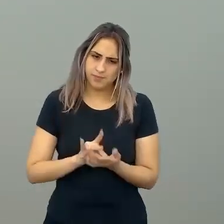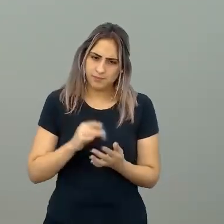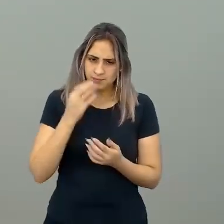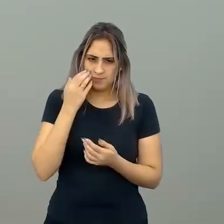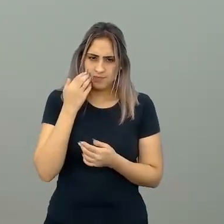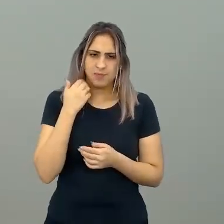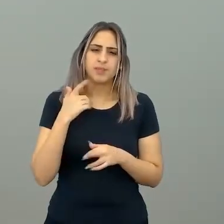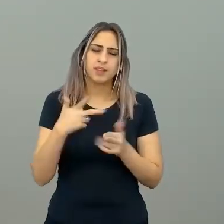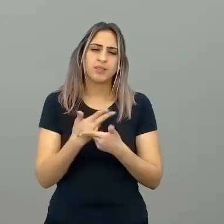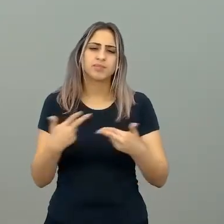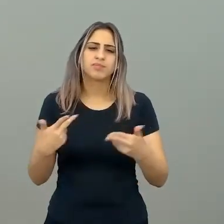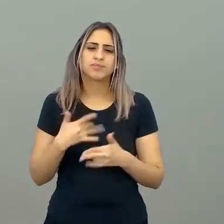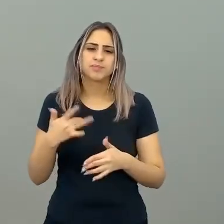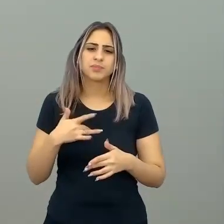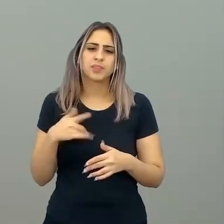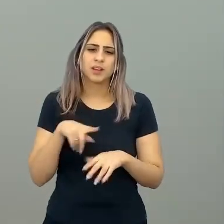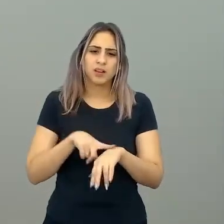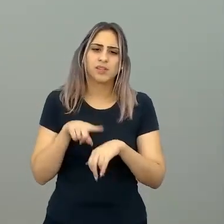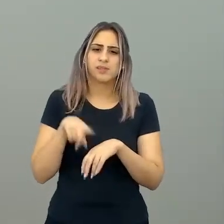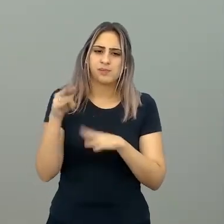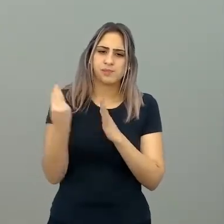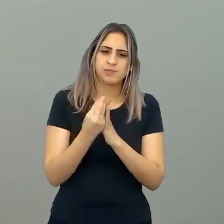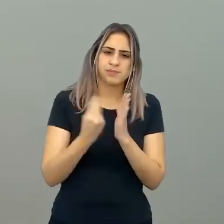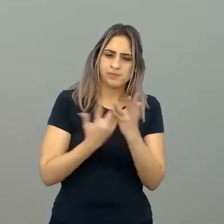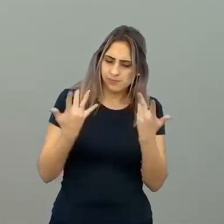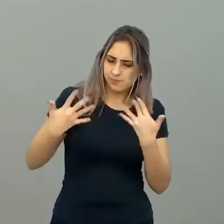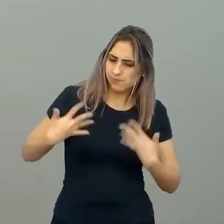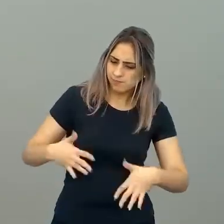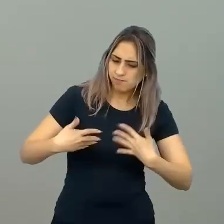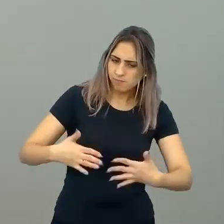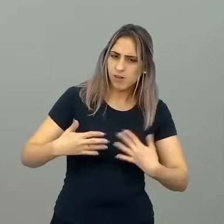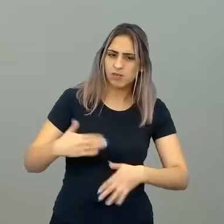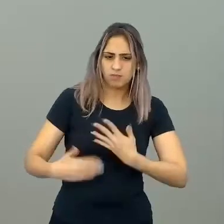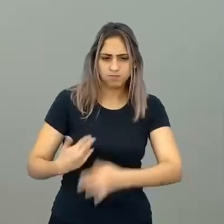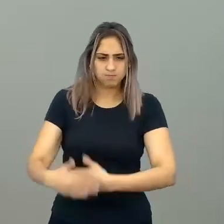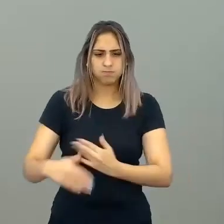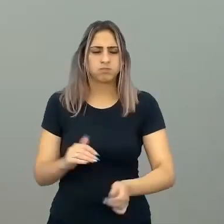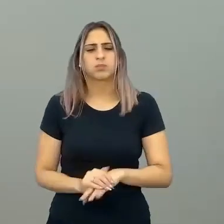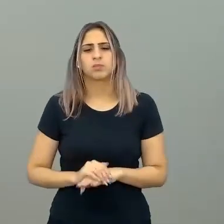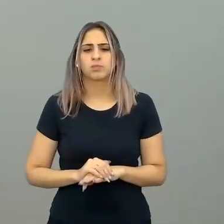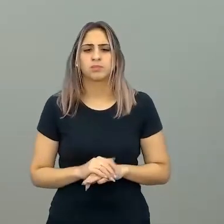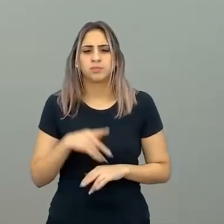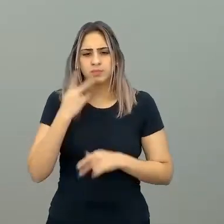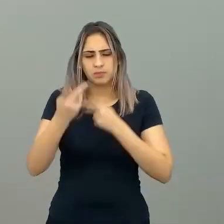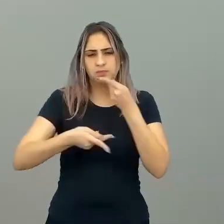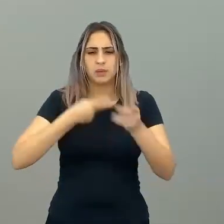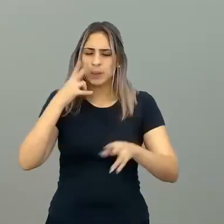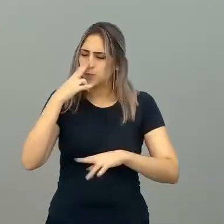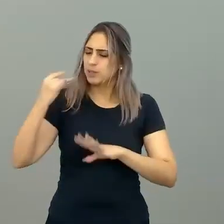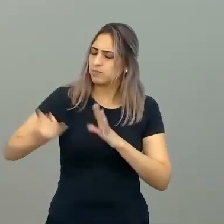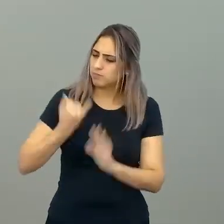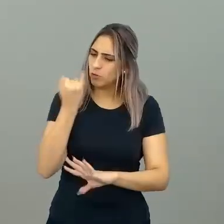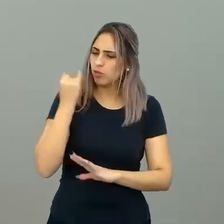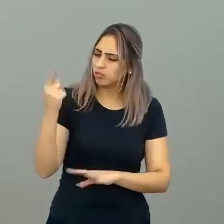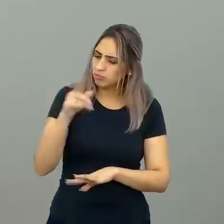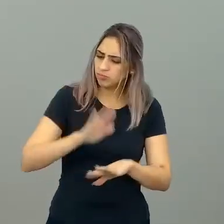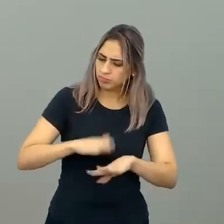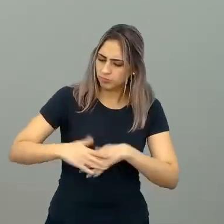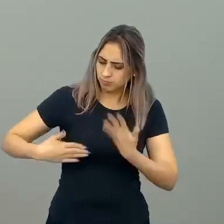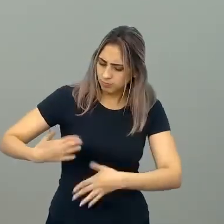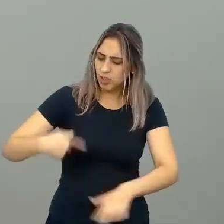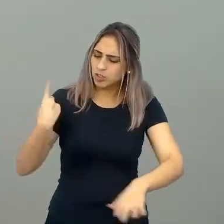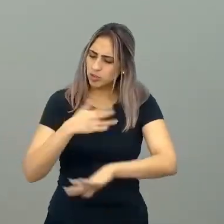é algo que vale mais a pena na hora que você for colocar a mão na massa do que eu ficar falando aqui. Eu acho que o mais importante, realmente, da gente